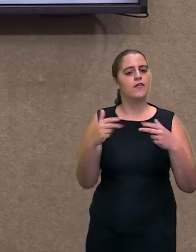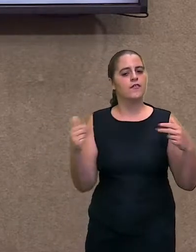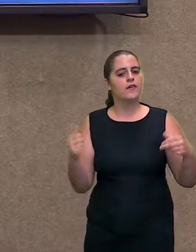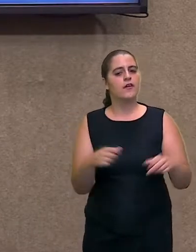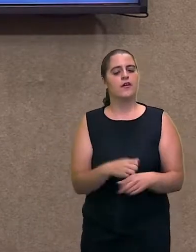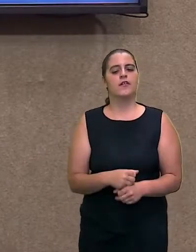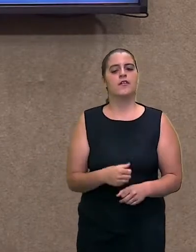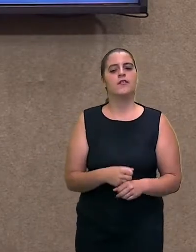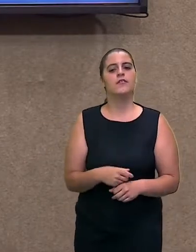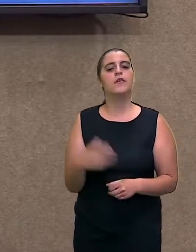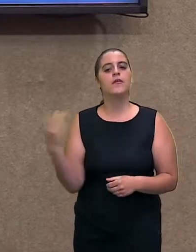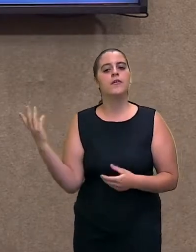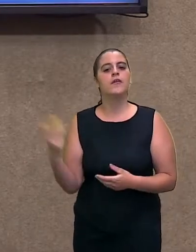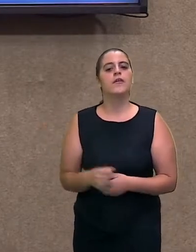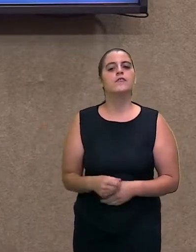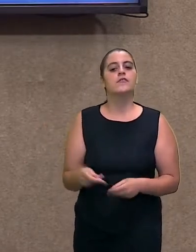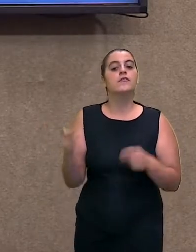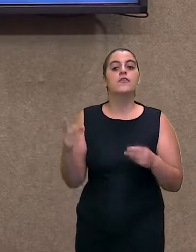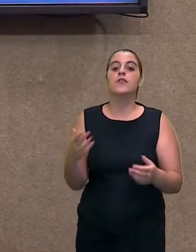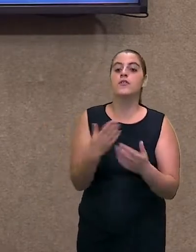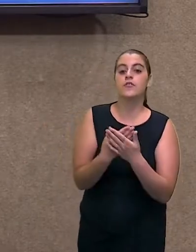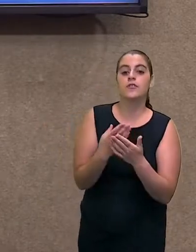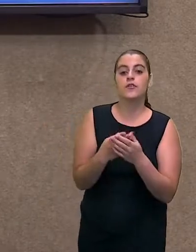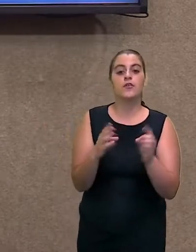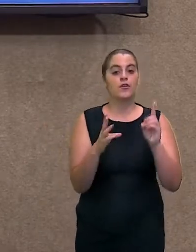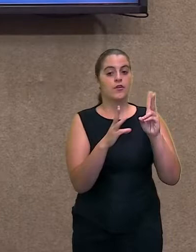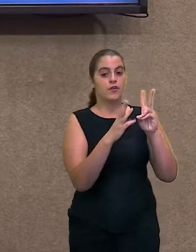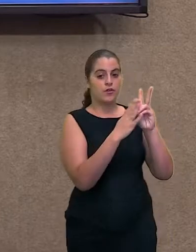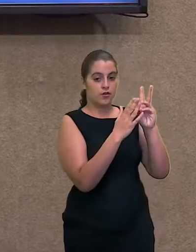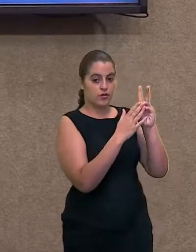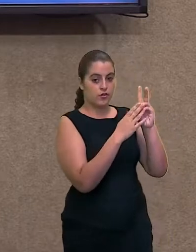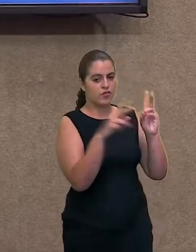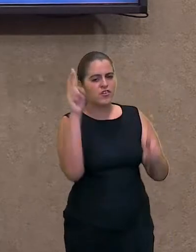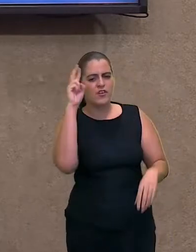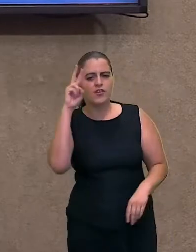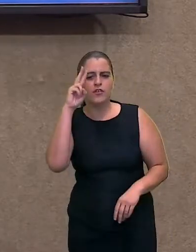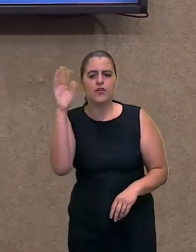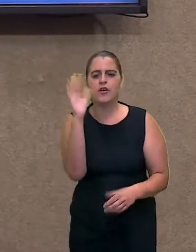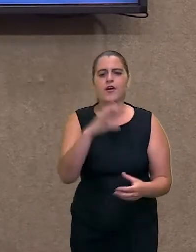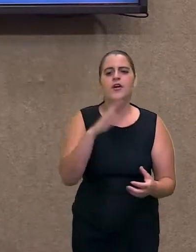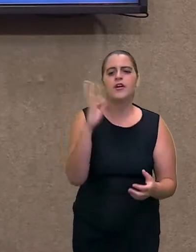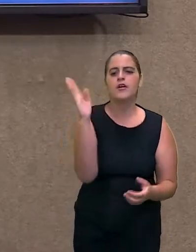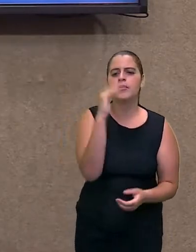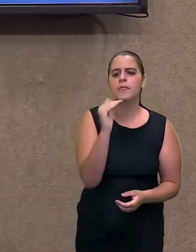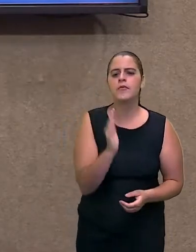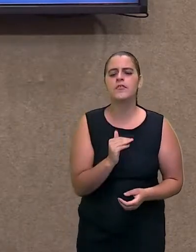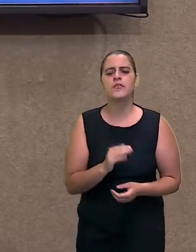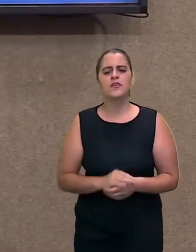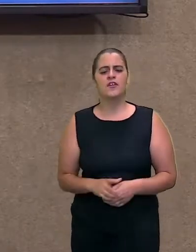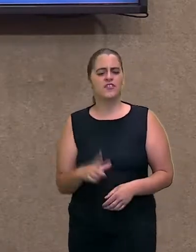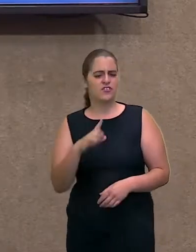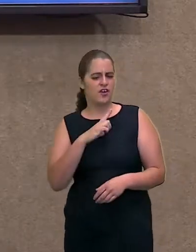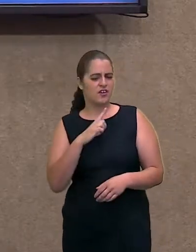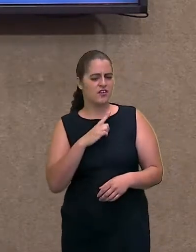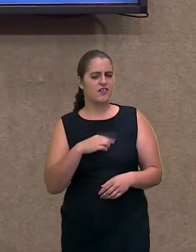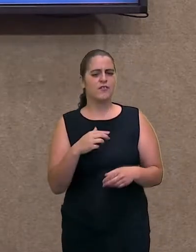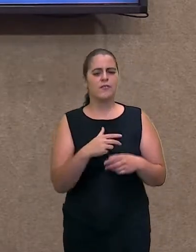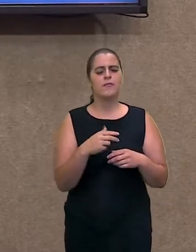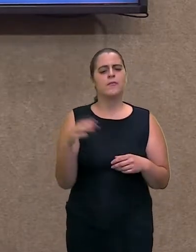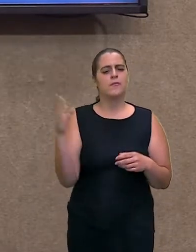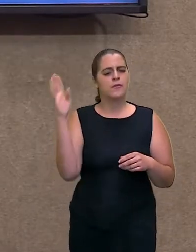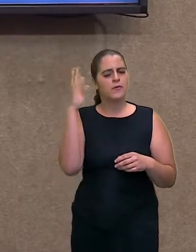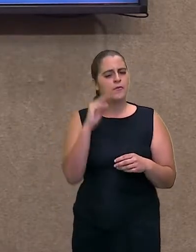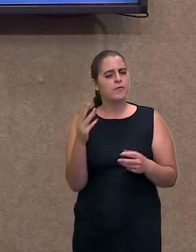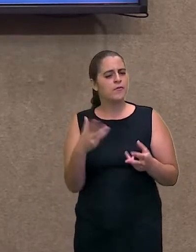ok? Vamos lá. Nossa aula, os indígenas em nossa história. A gente tem muita história para contar,